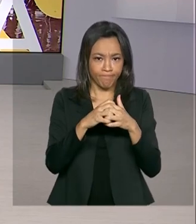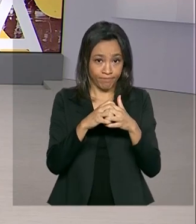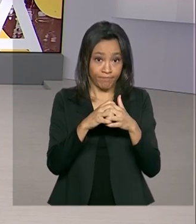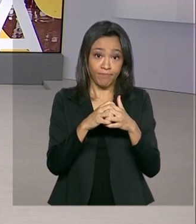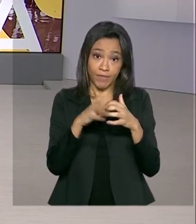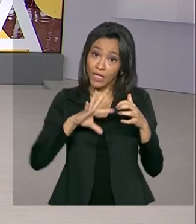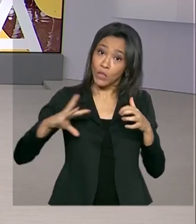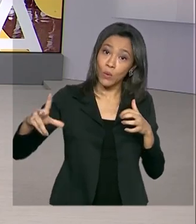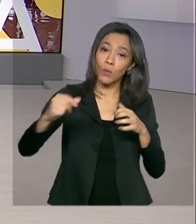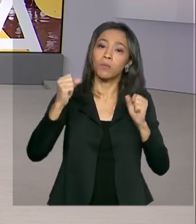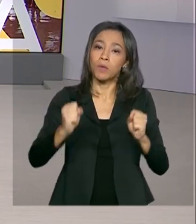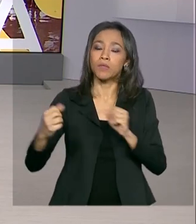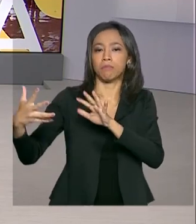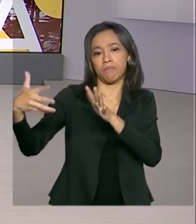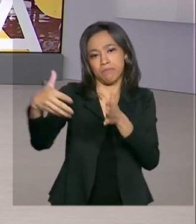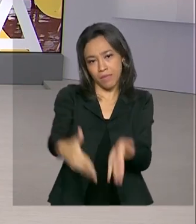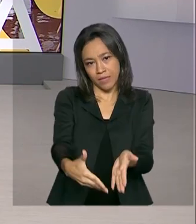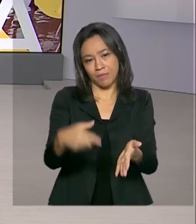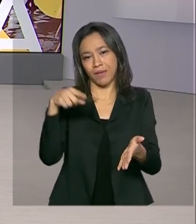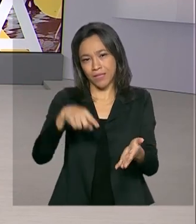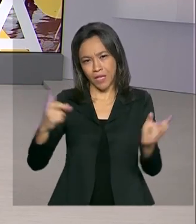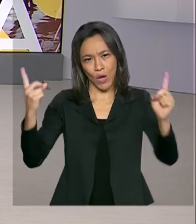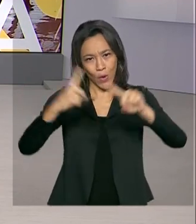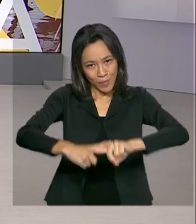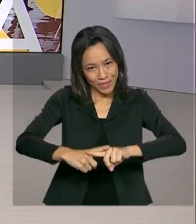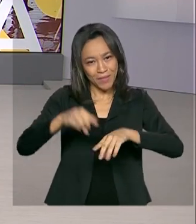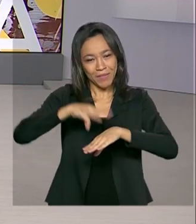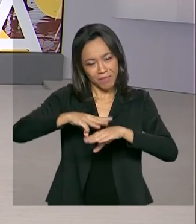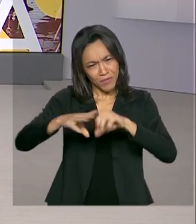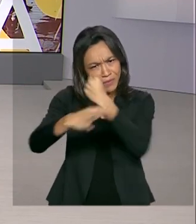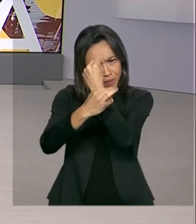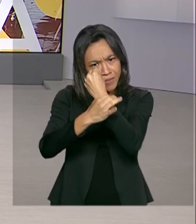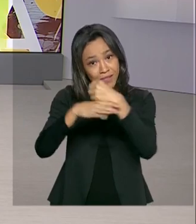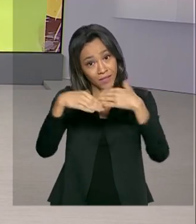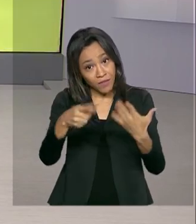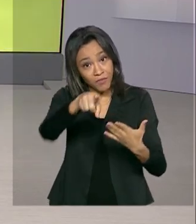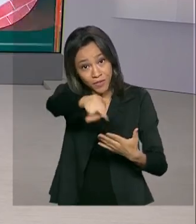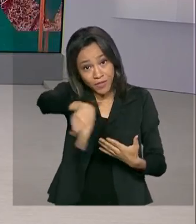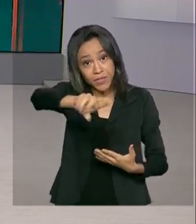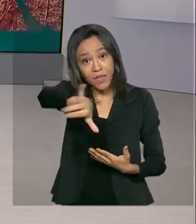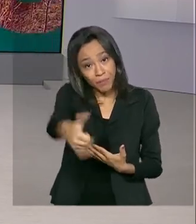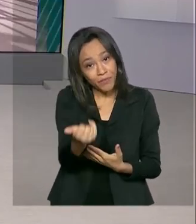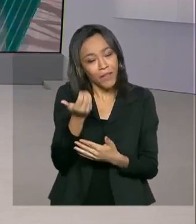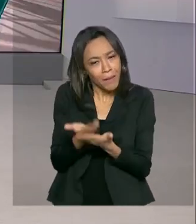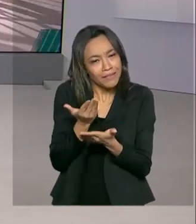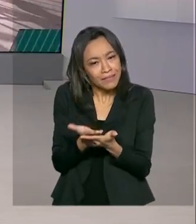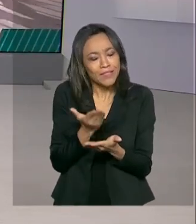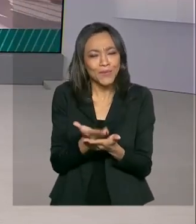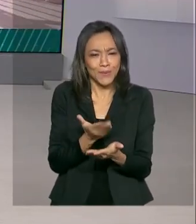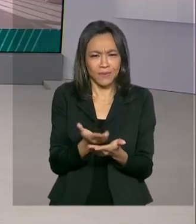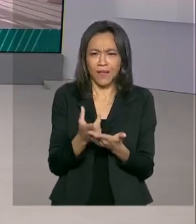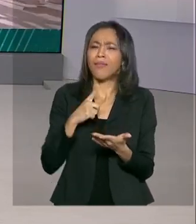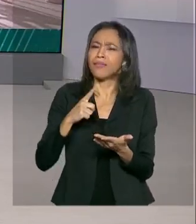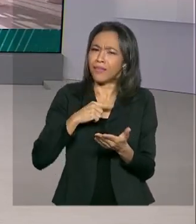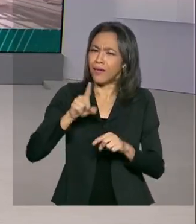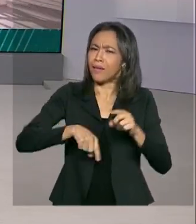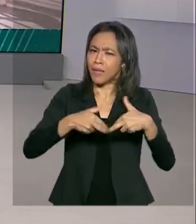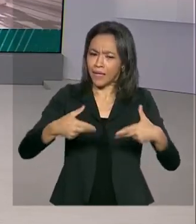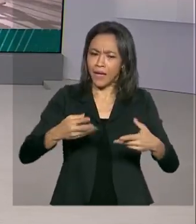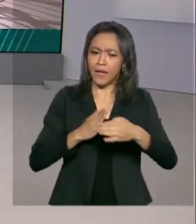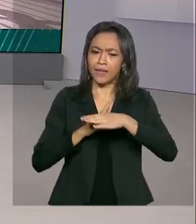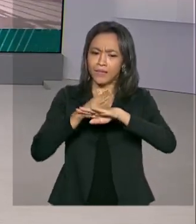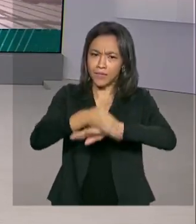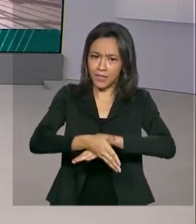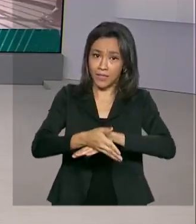que todos possam participar da competição em segurança. Então a dica é aproveitar para estudar. Tem material disponível no site